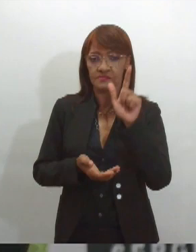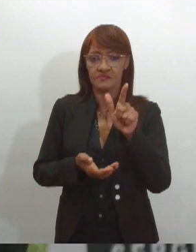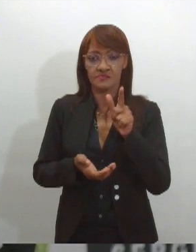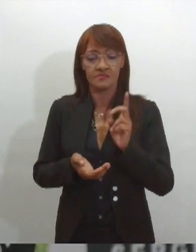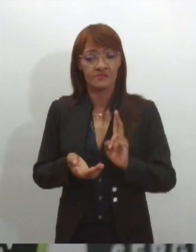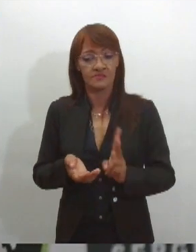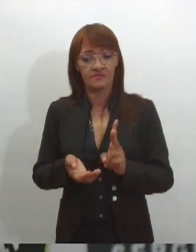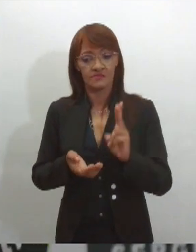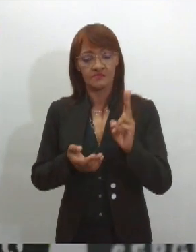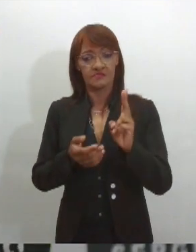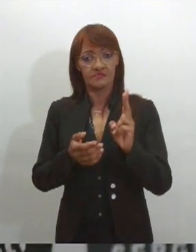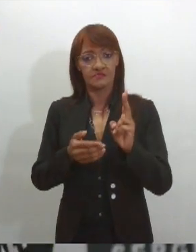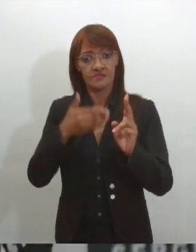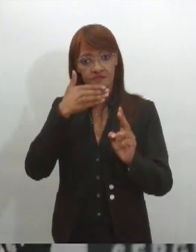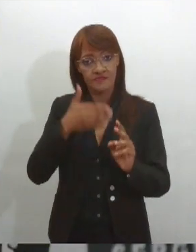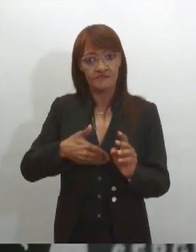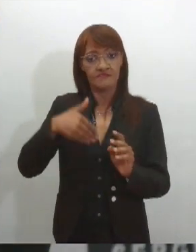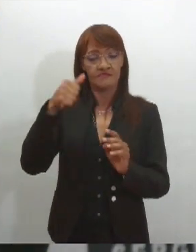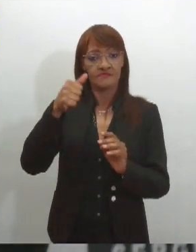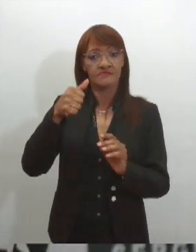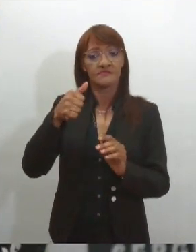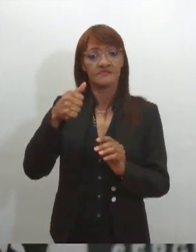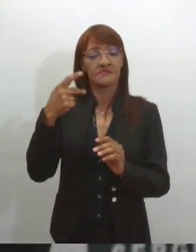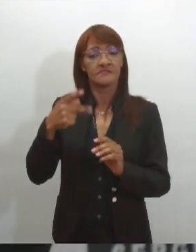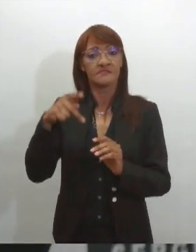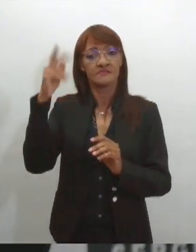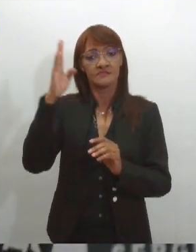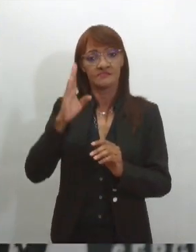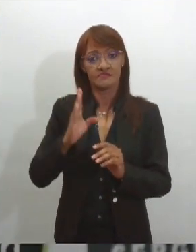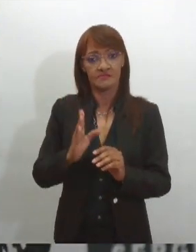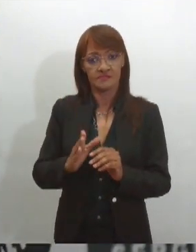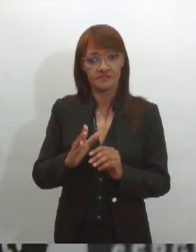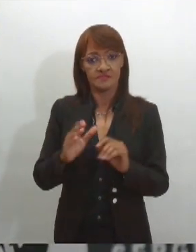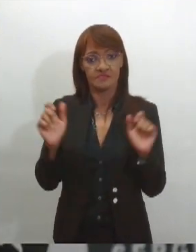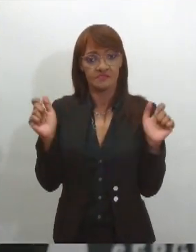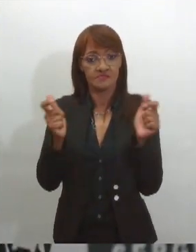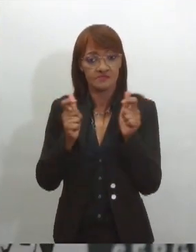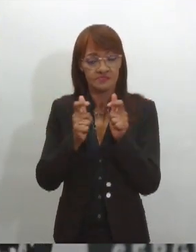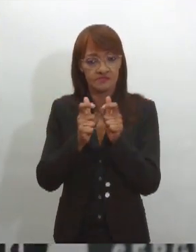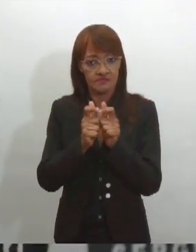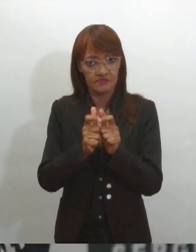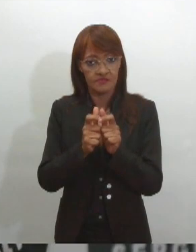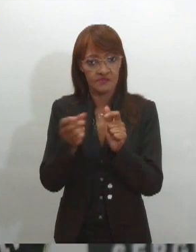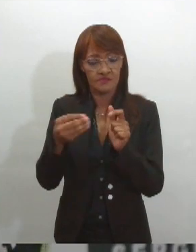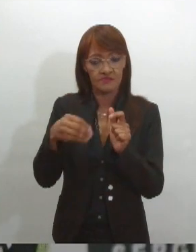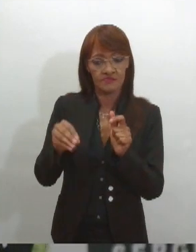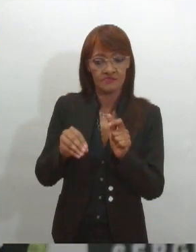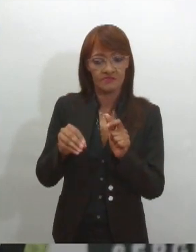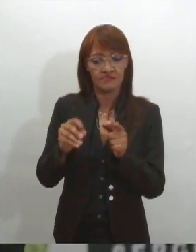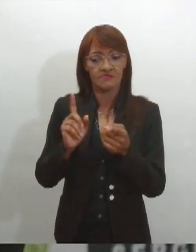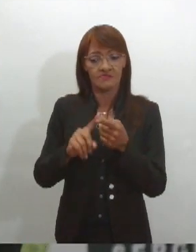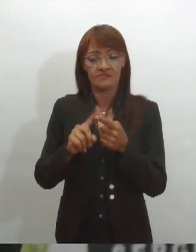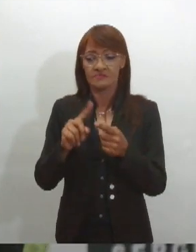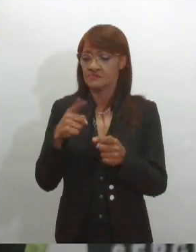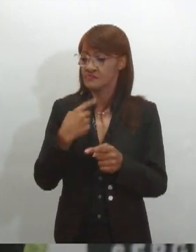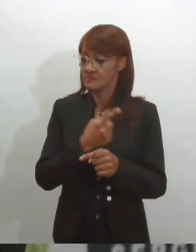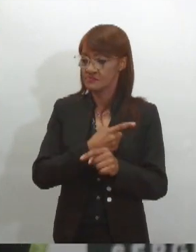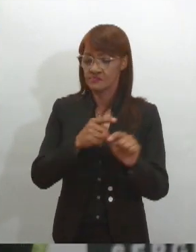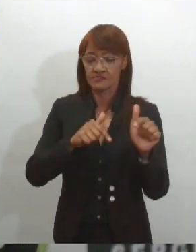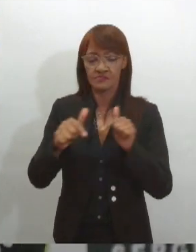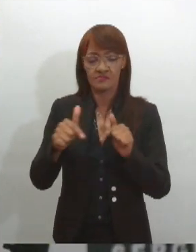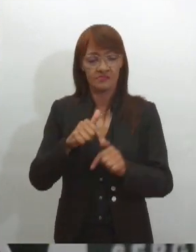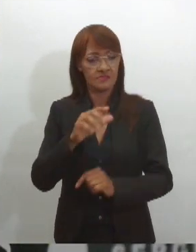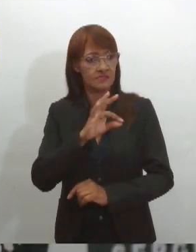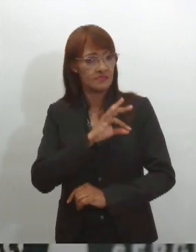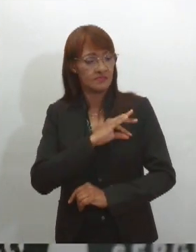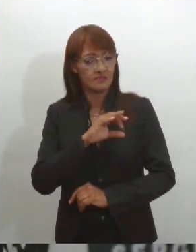melhor do Brasil na redução, mas bateremos nosso próprio recorde. É esse o trabalho que a Polícia Civil vai tentar fazer,